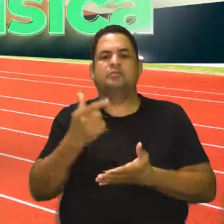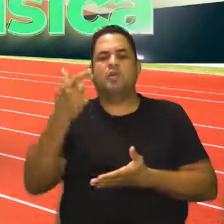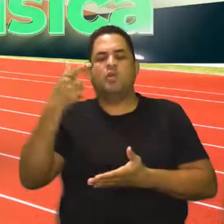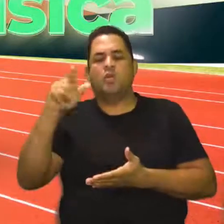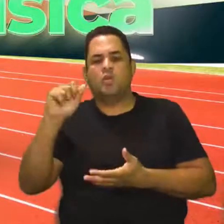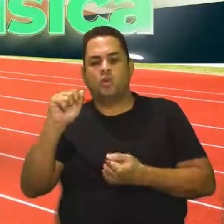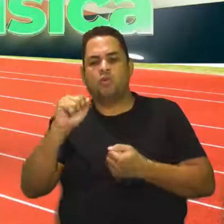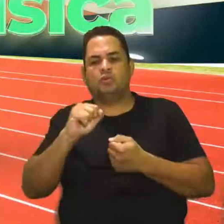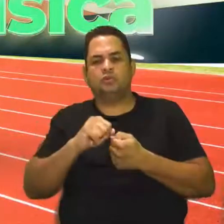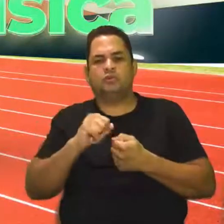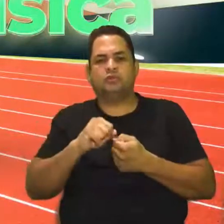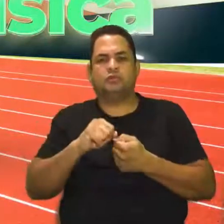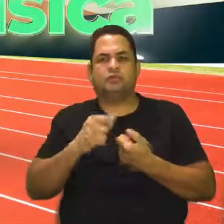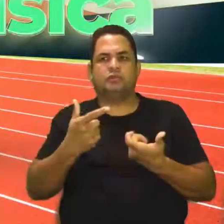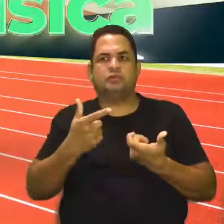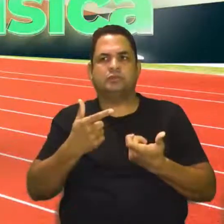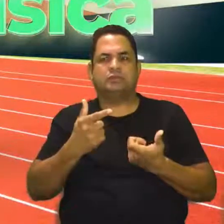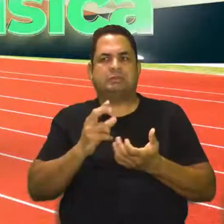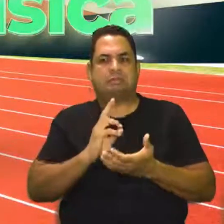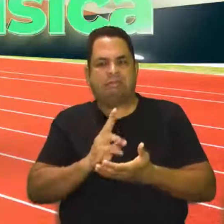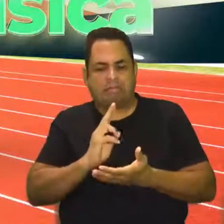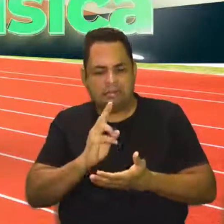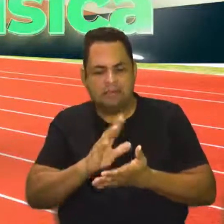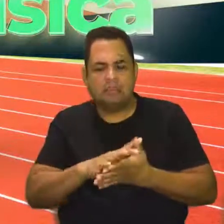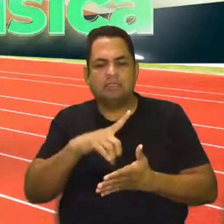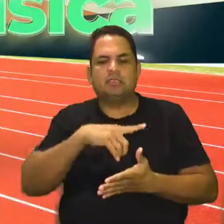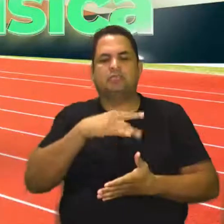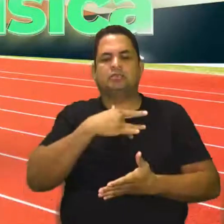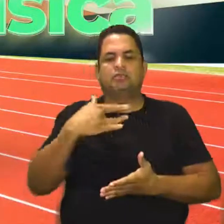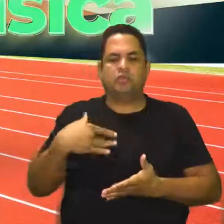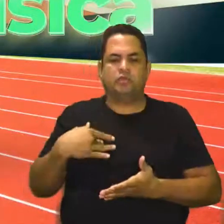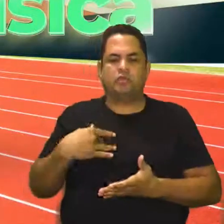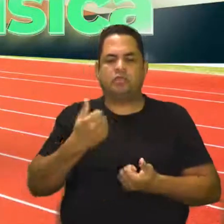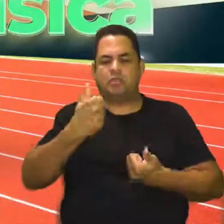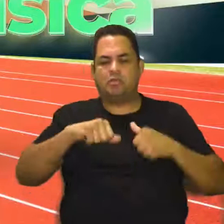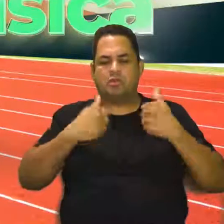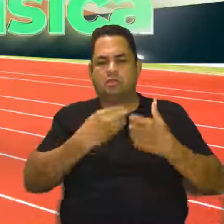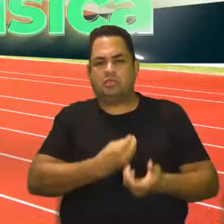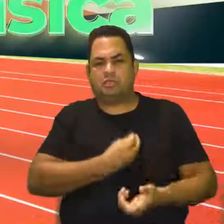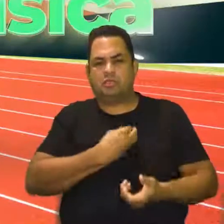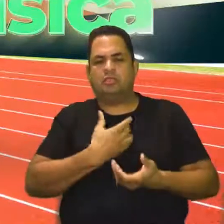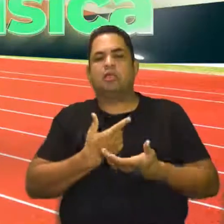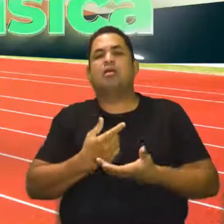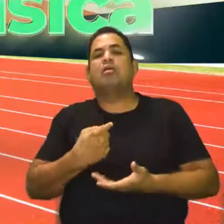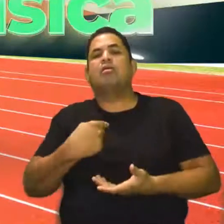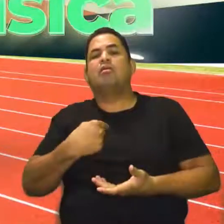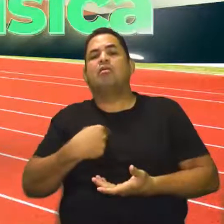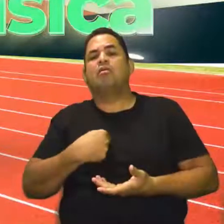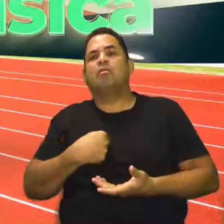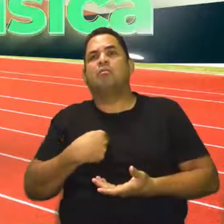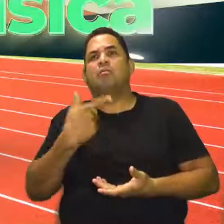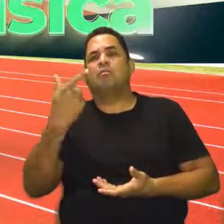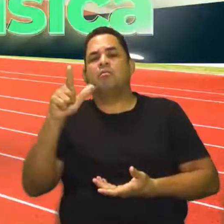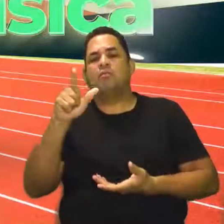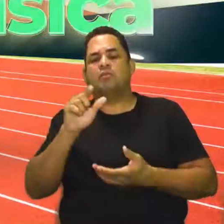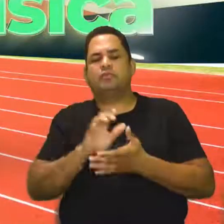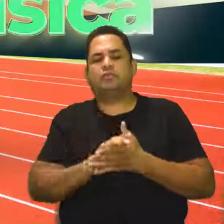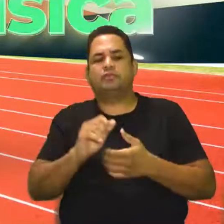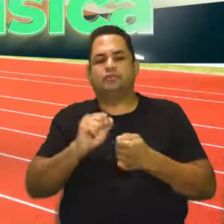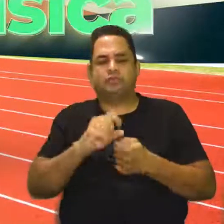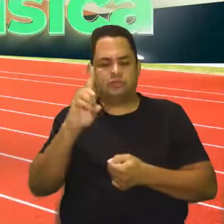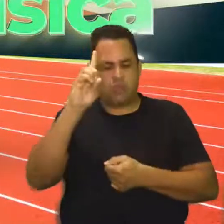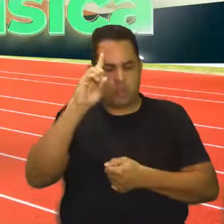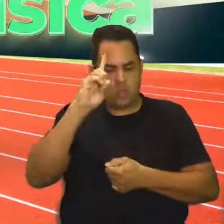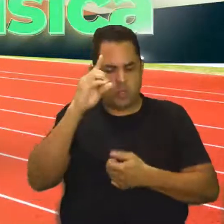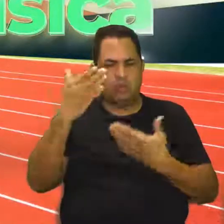física sem ser intensa e ter saúde, qualidade de vida? Eu consigo fazer isso diariamente